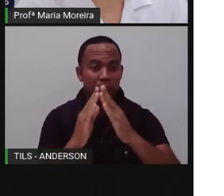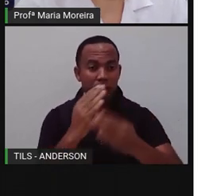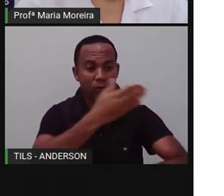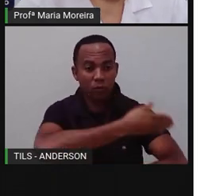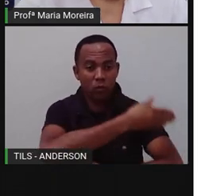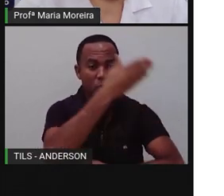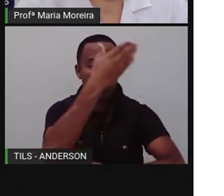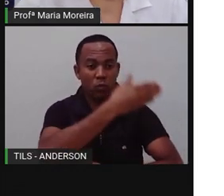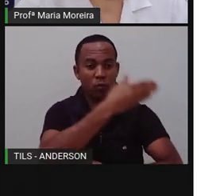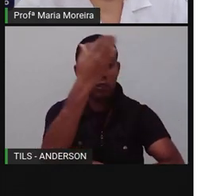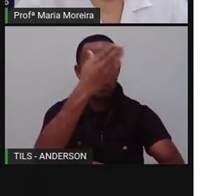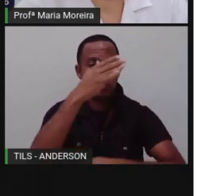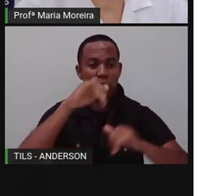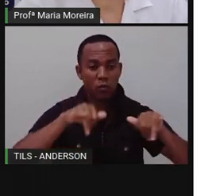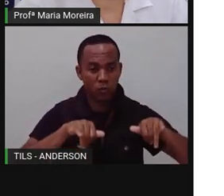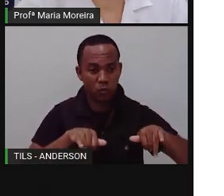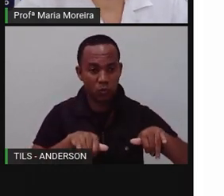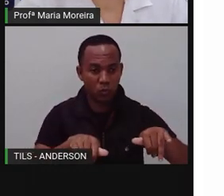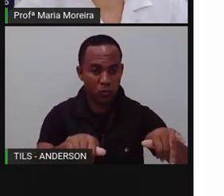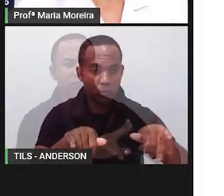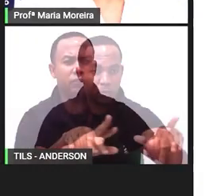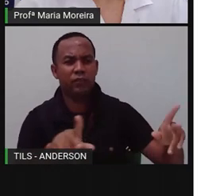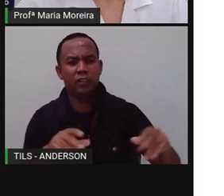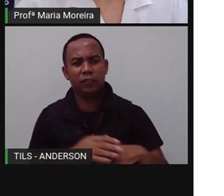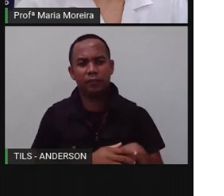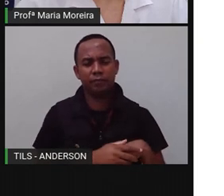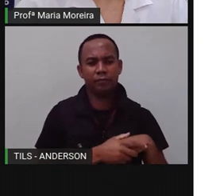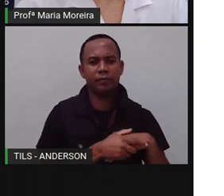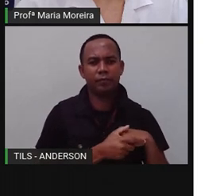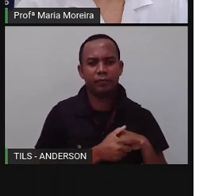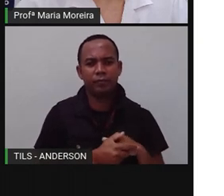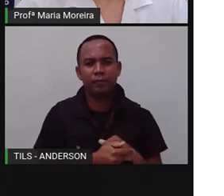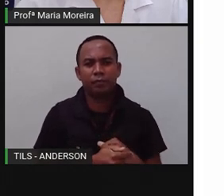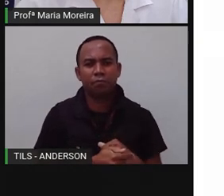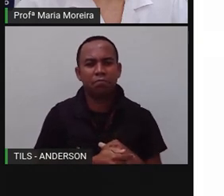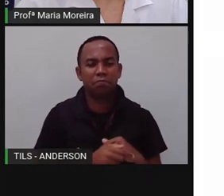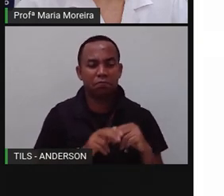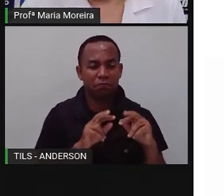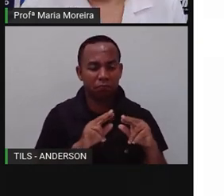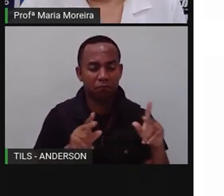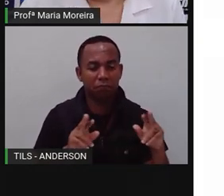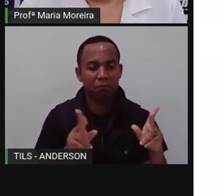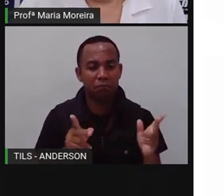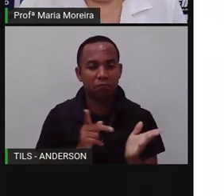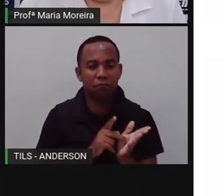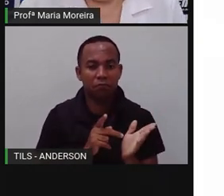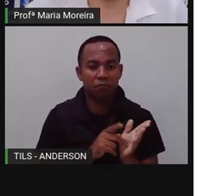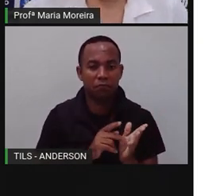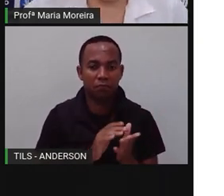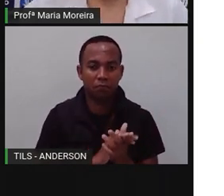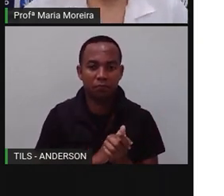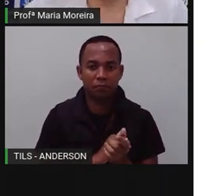né? Supermercados, vários supermercados. Mas mudou bastante. Vamos lá.